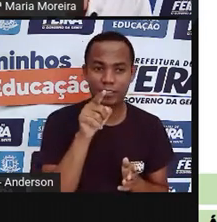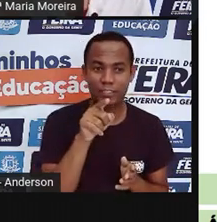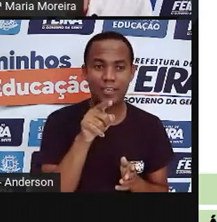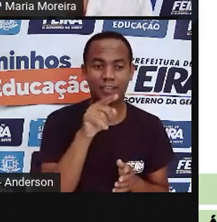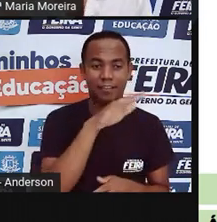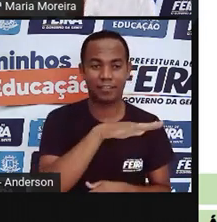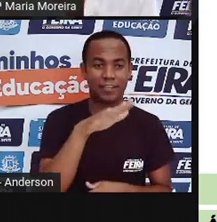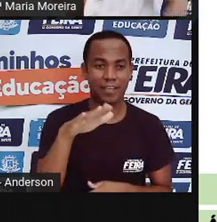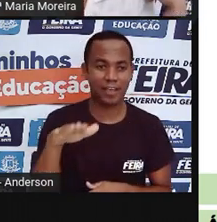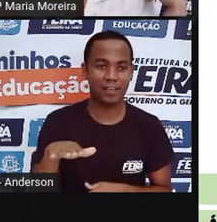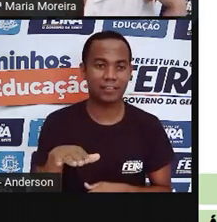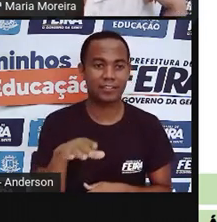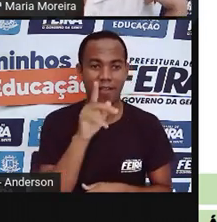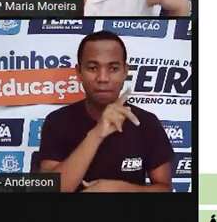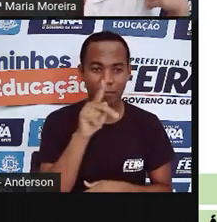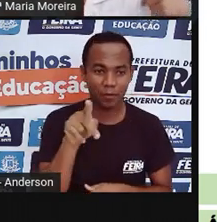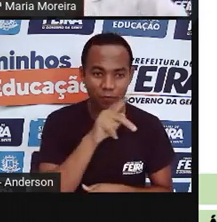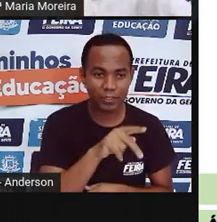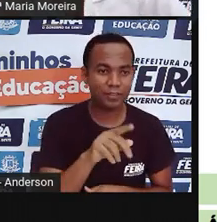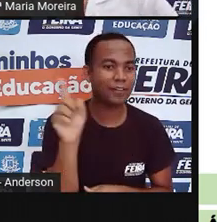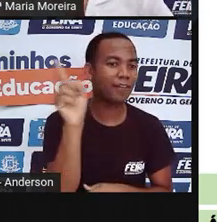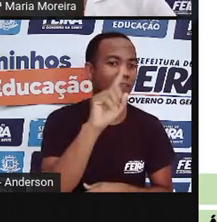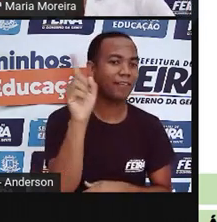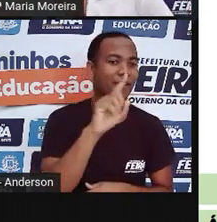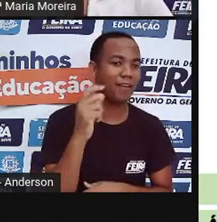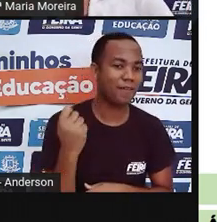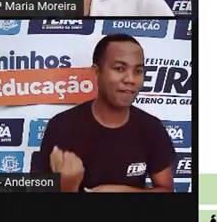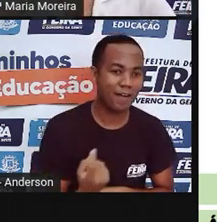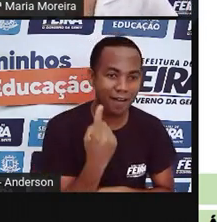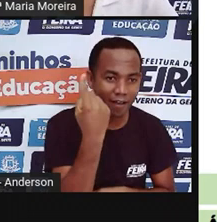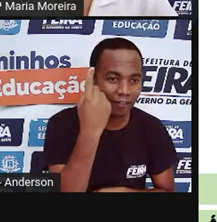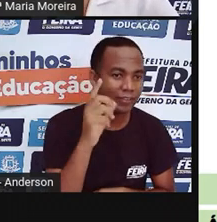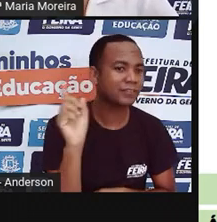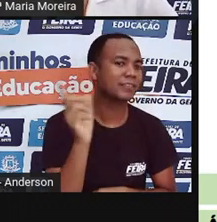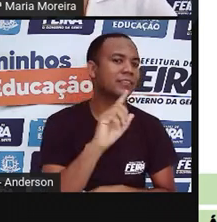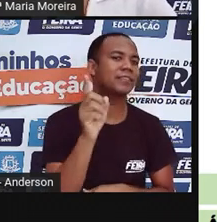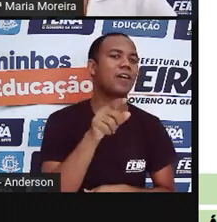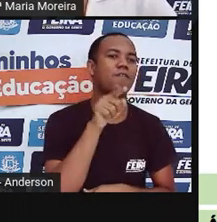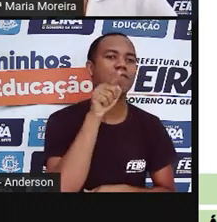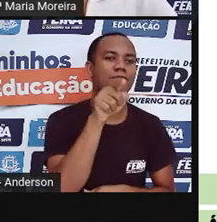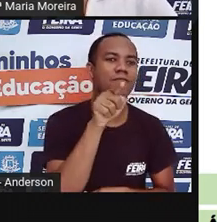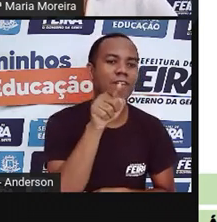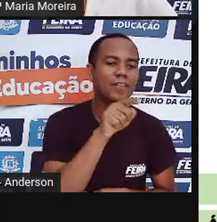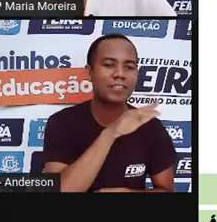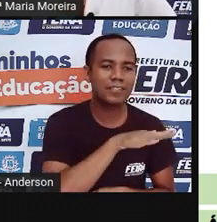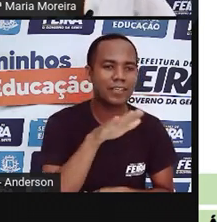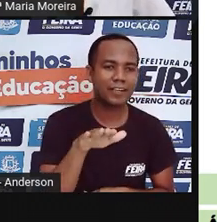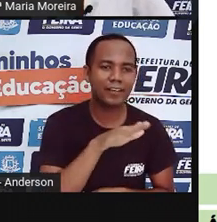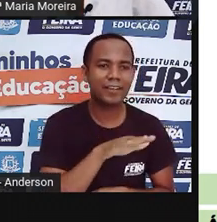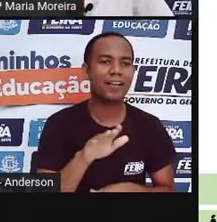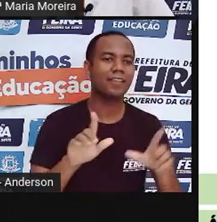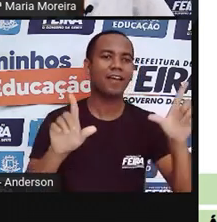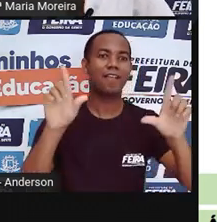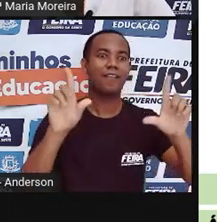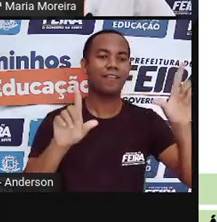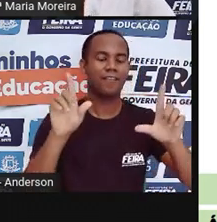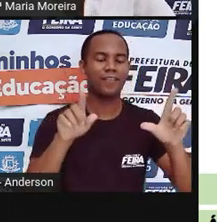Negativo! É direito da Pró? É direito do seu que tá aí em casa assistindo a gente!